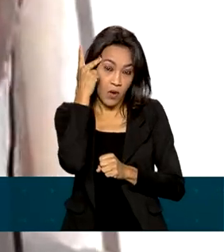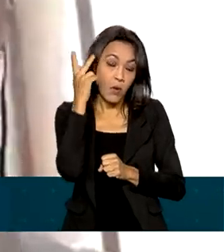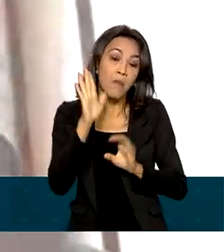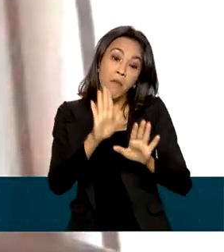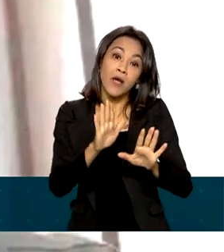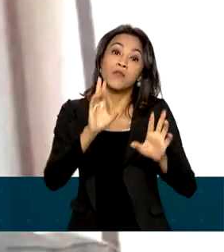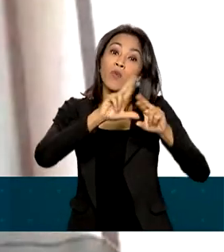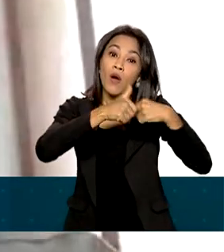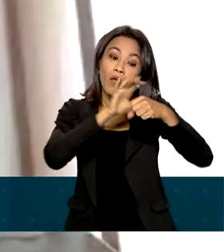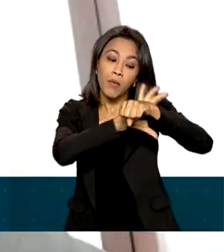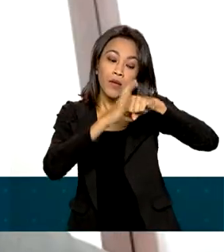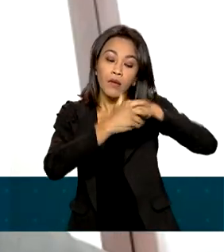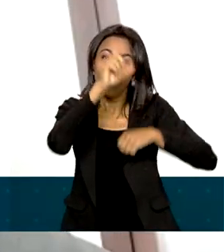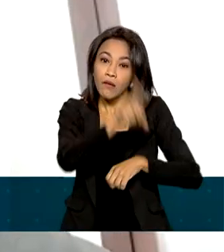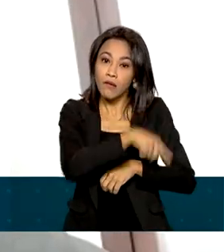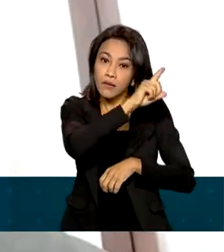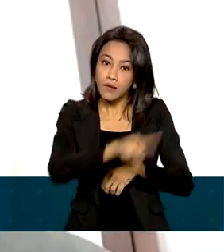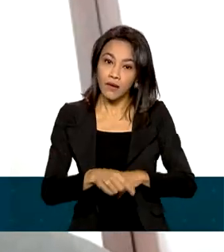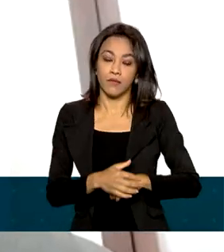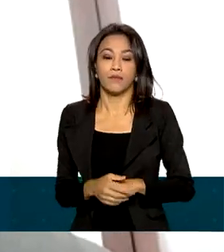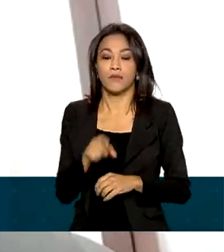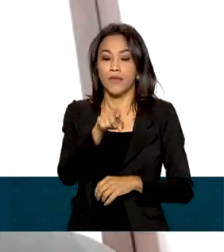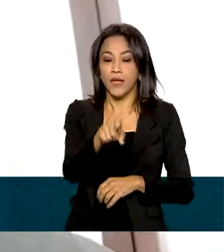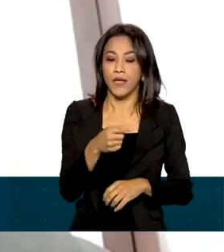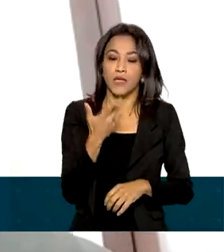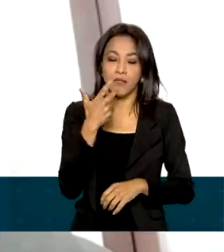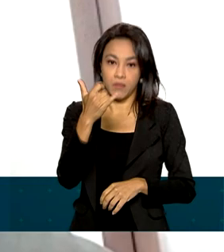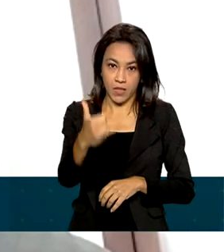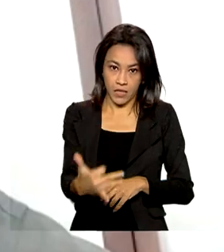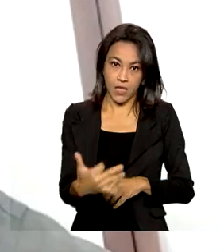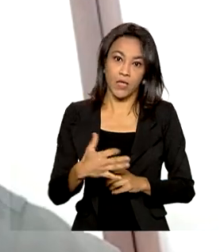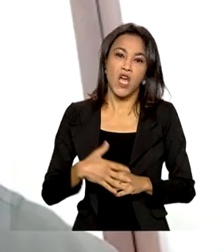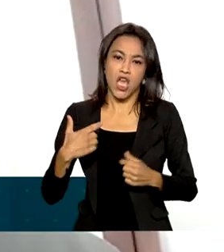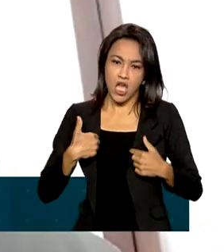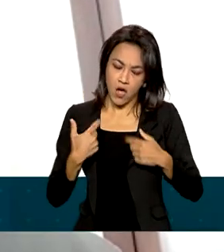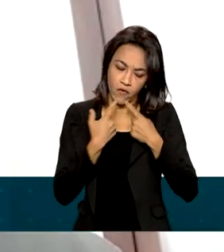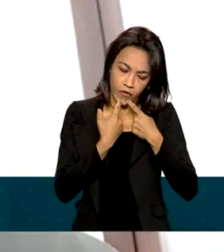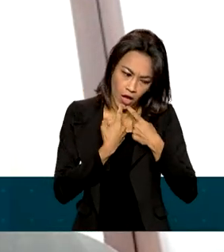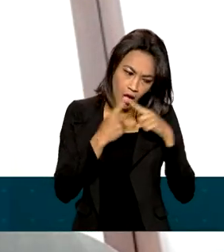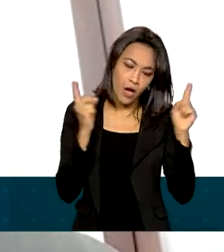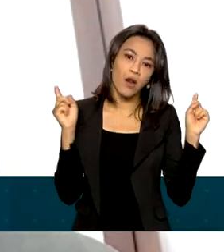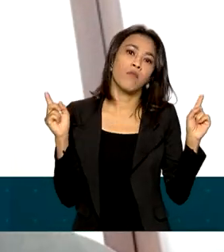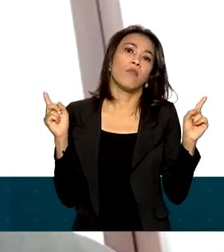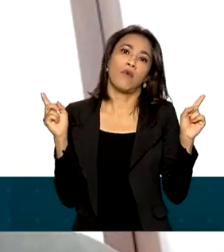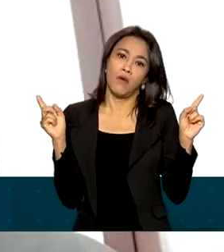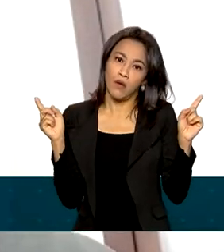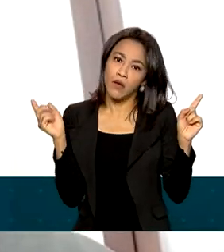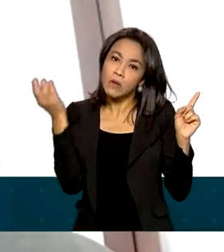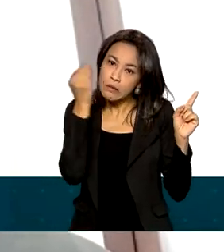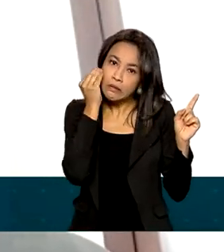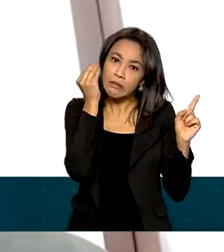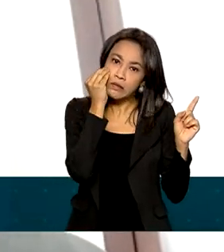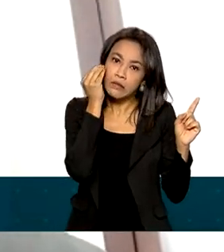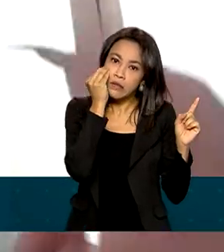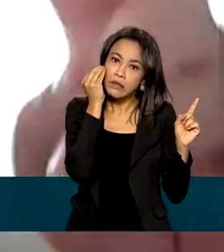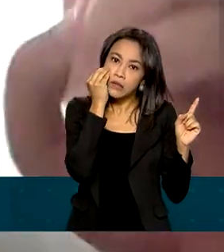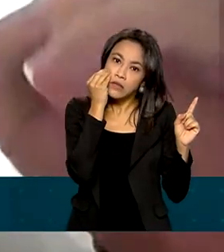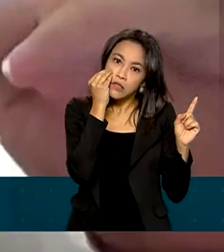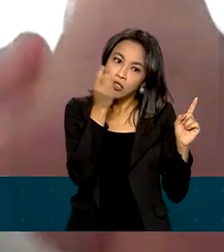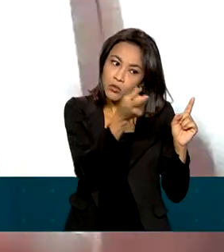evento foi cancelado. Por esse motivo eu fiz a reclamação e estou tentando ser